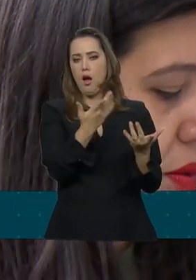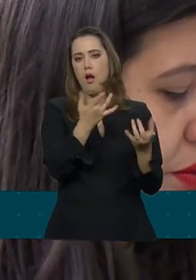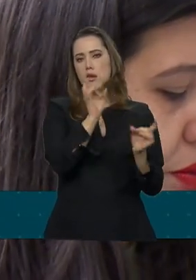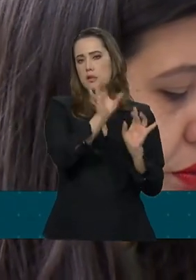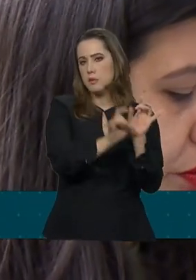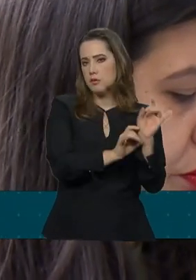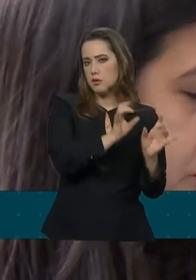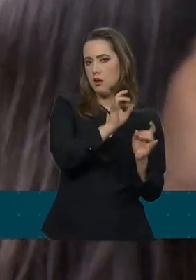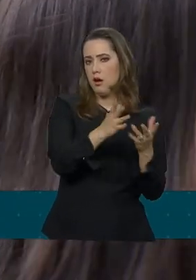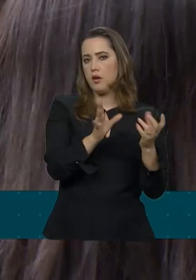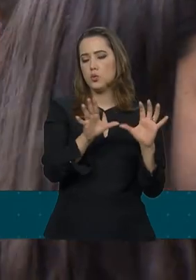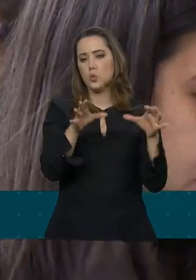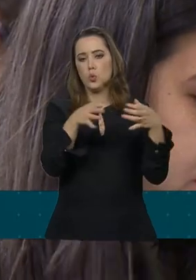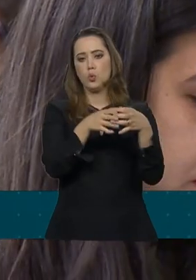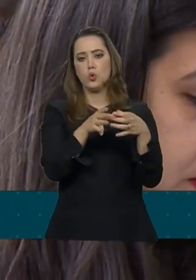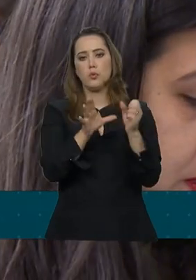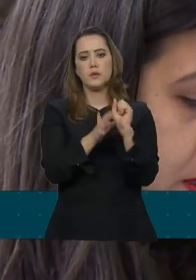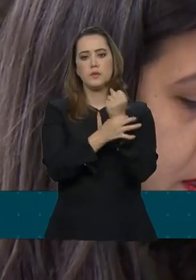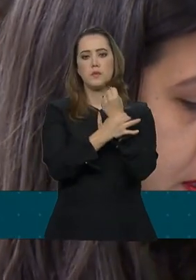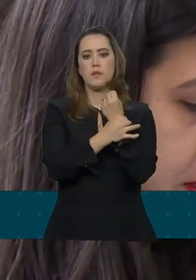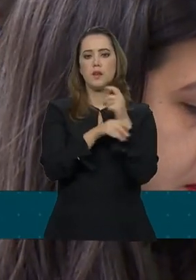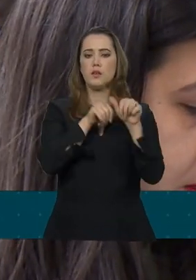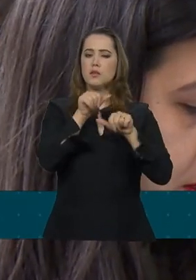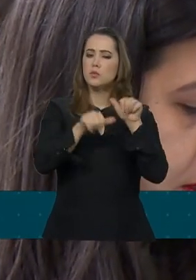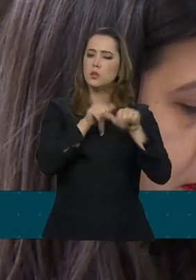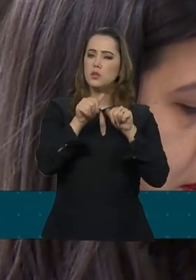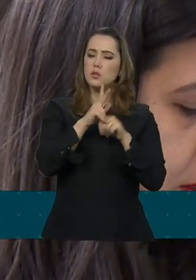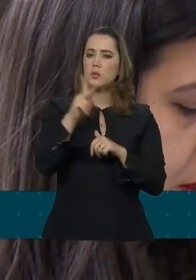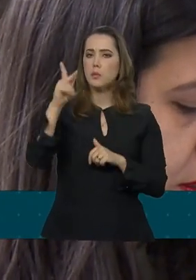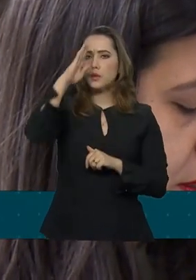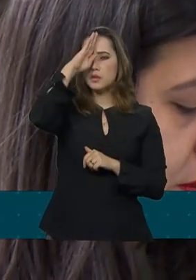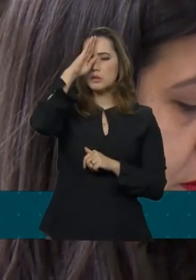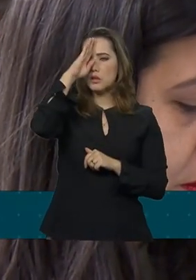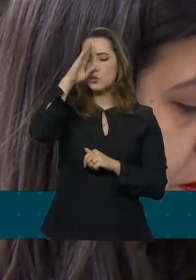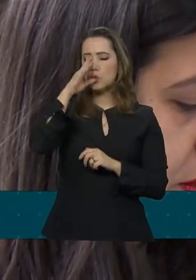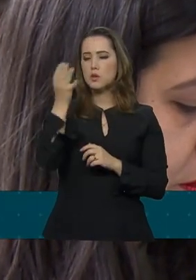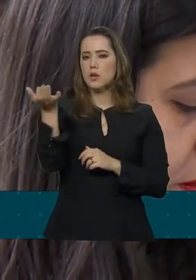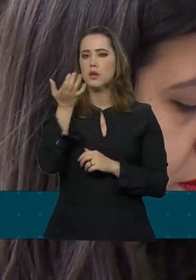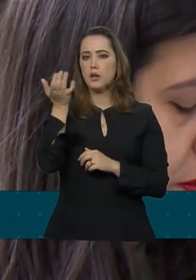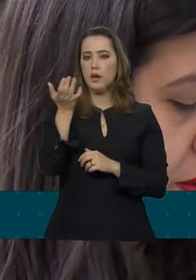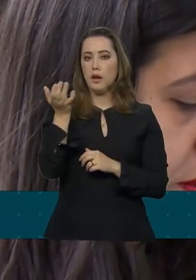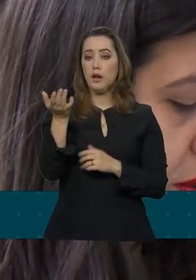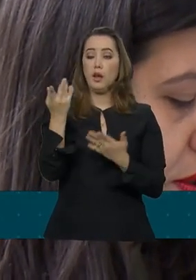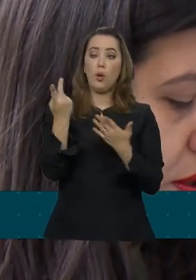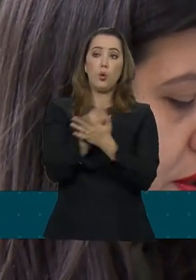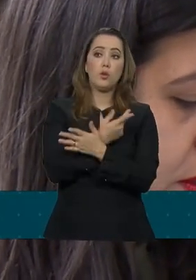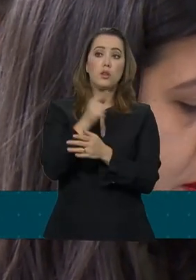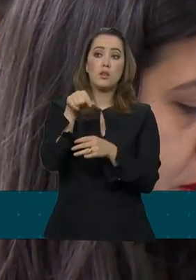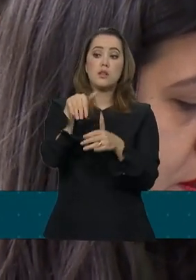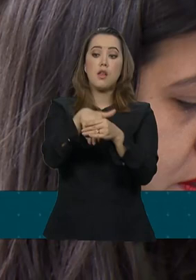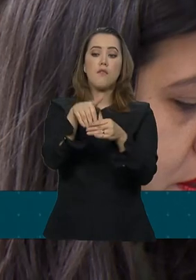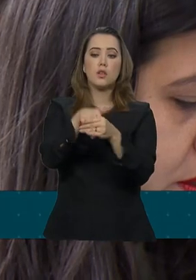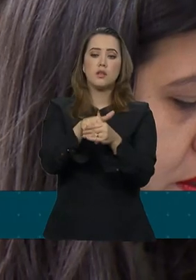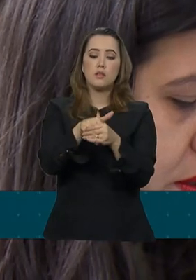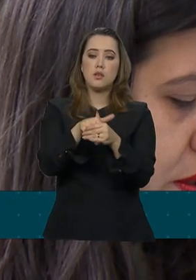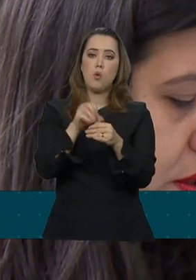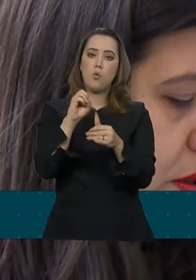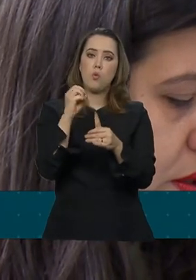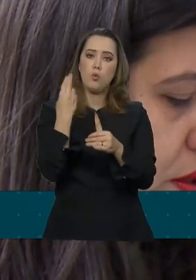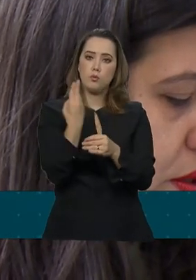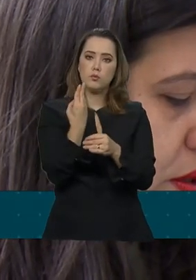de segurança, essas mudanças o presidente espera que venham nas votações em plenário ou